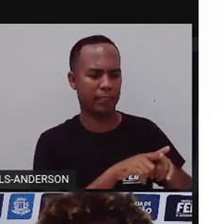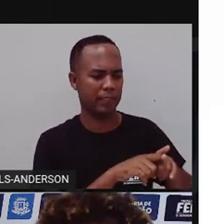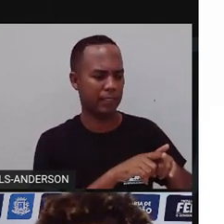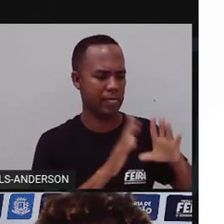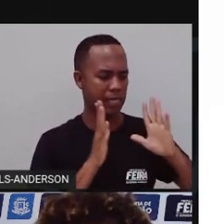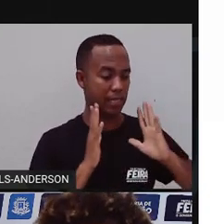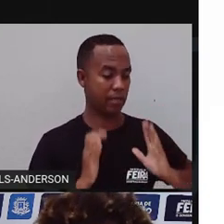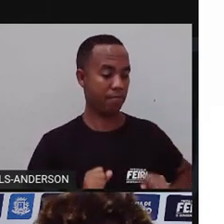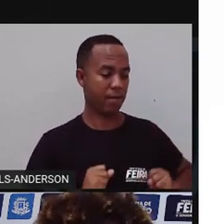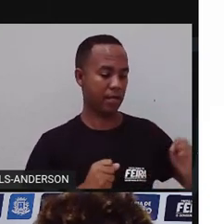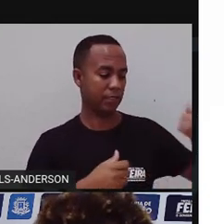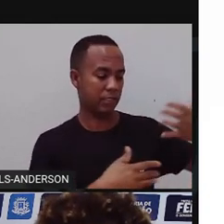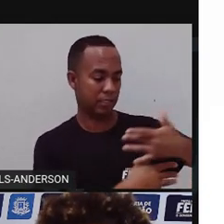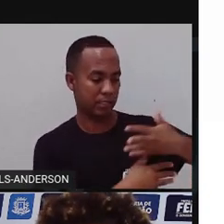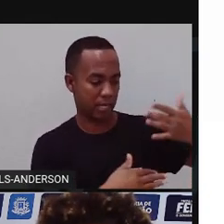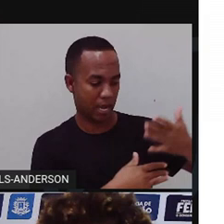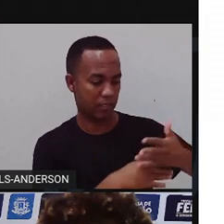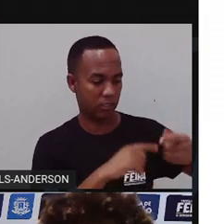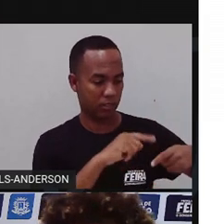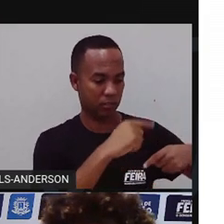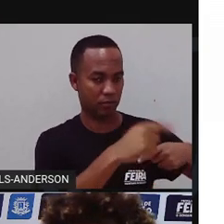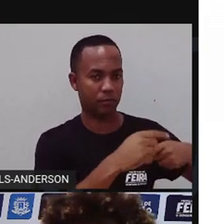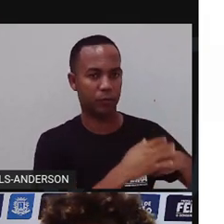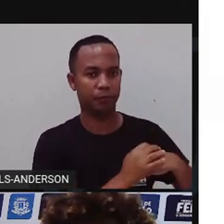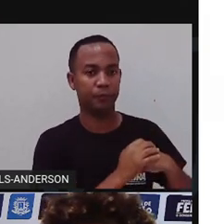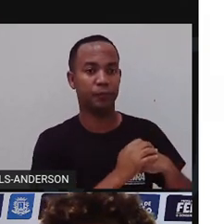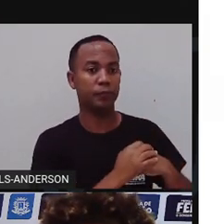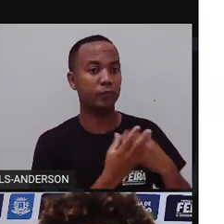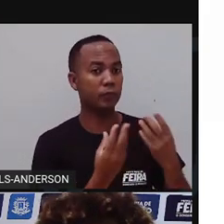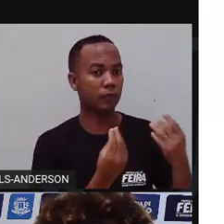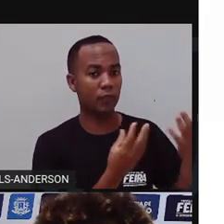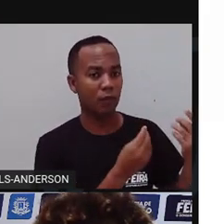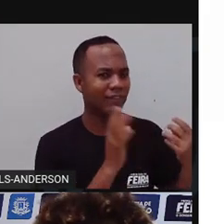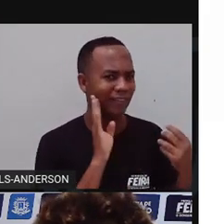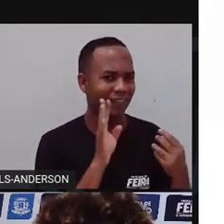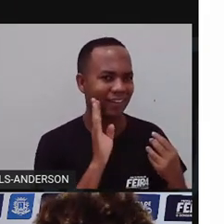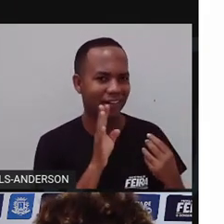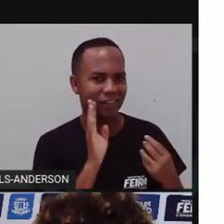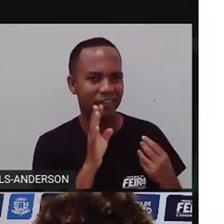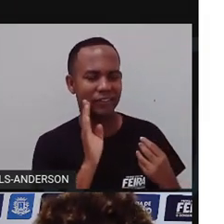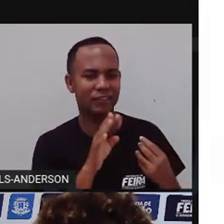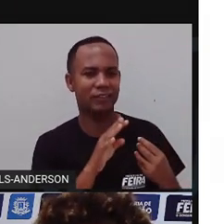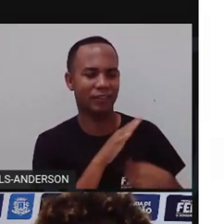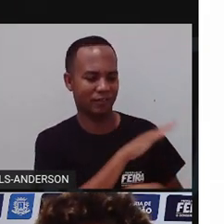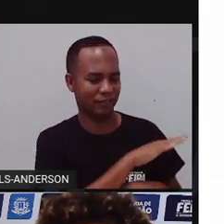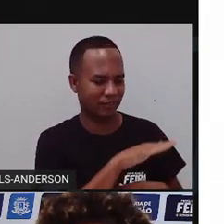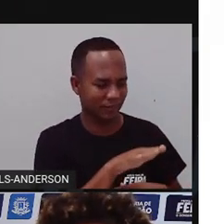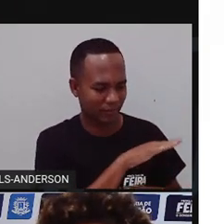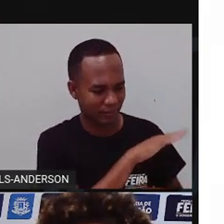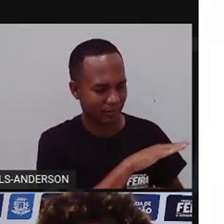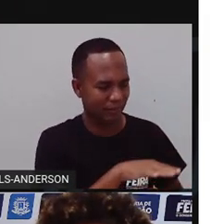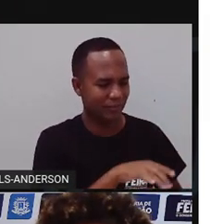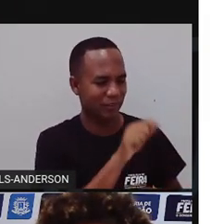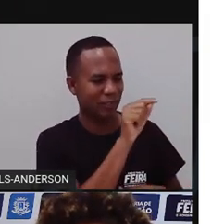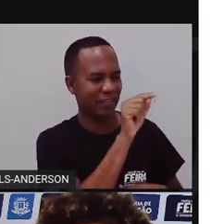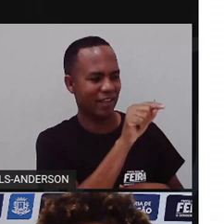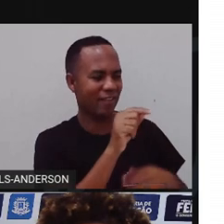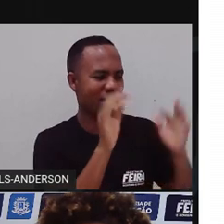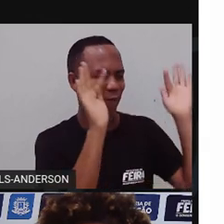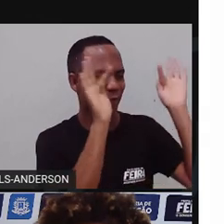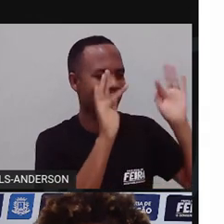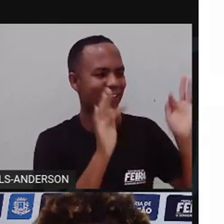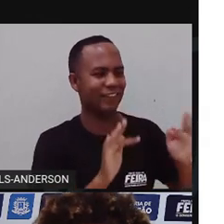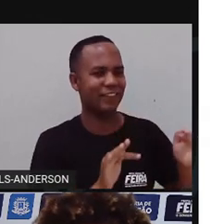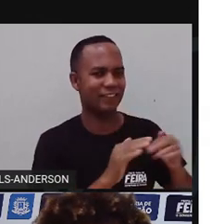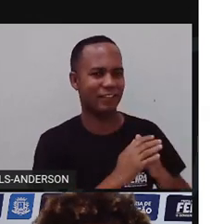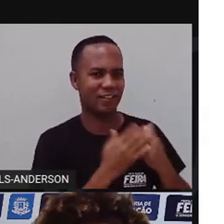a cidade. Depois, fez muitas coisas legais. As crianças ficaram muito felizes e não